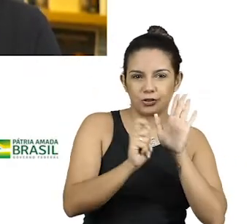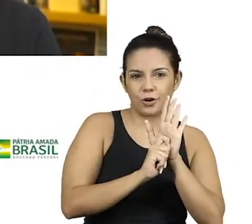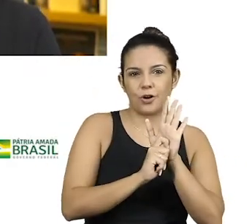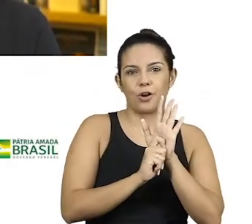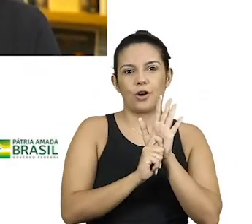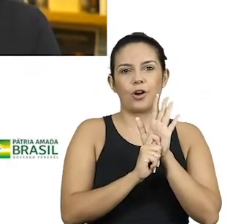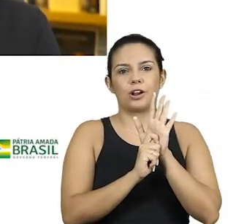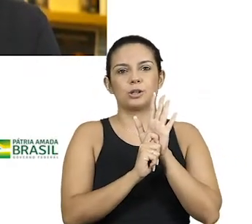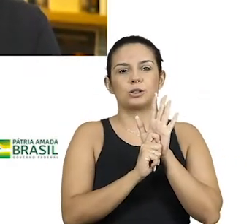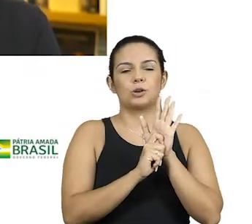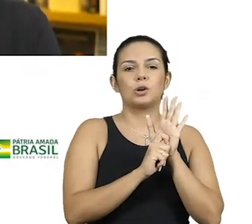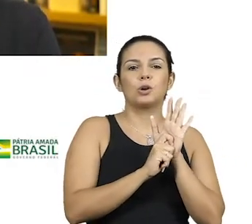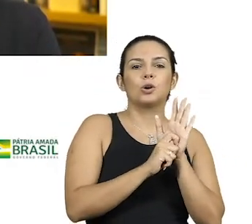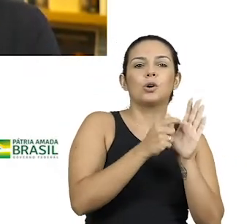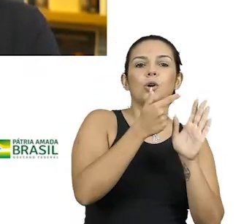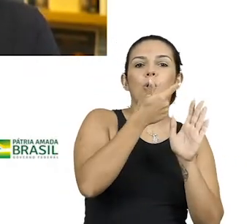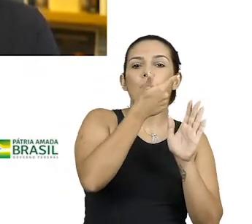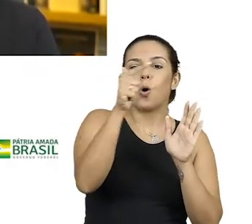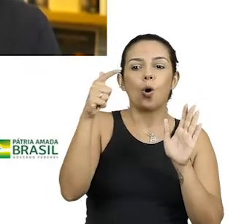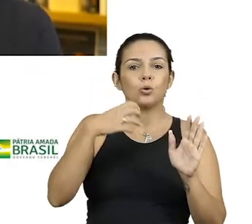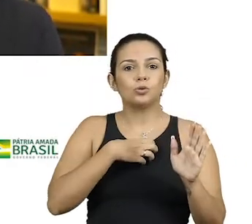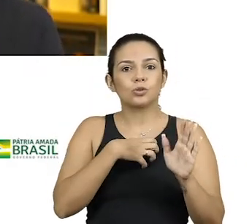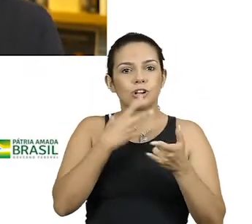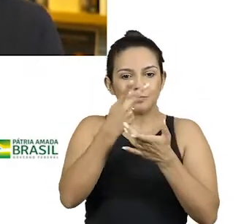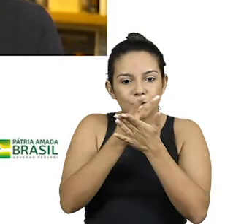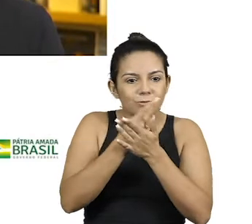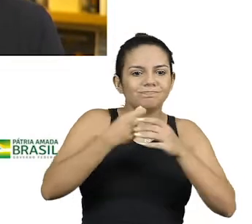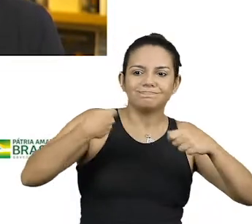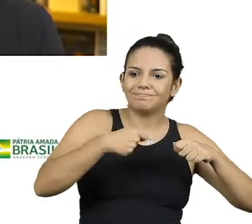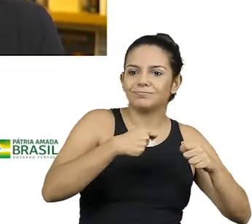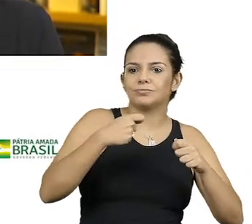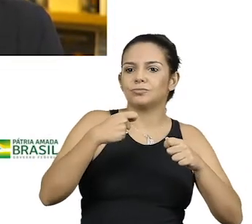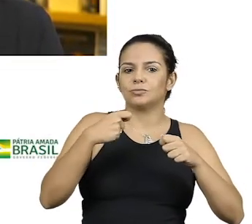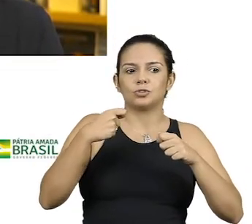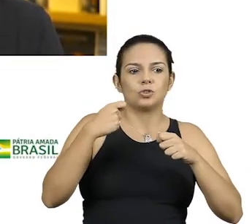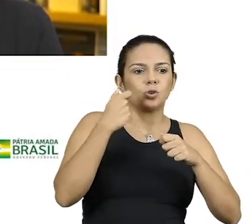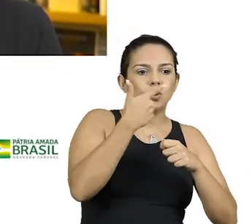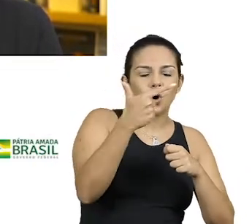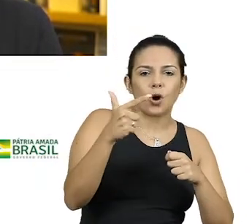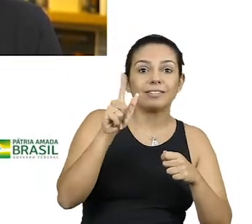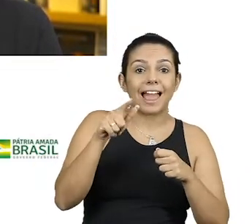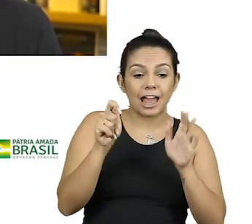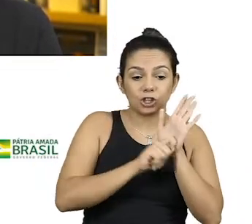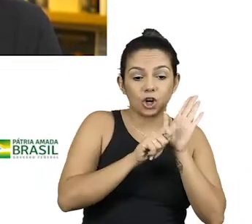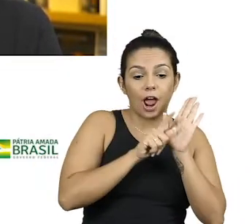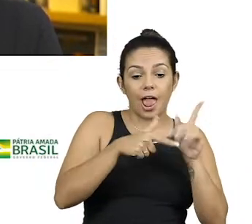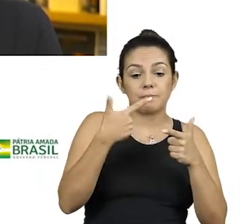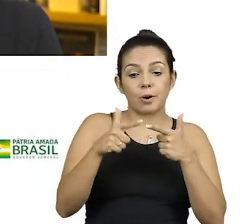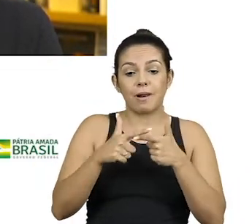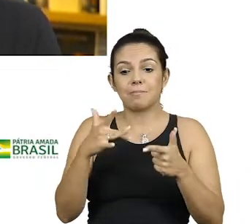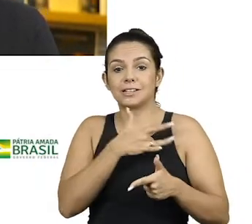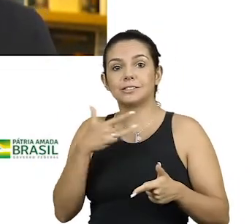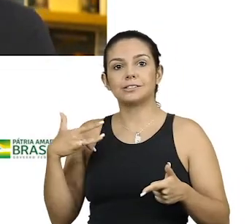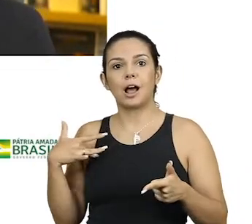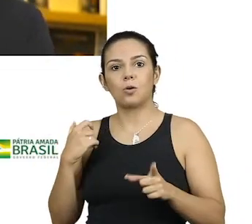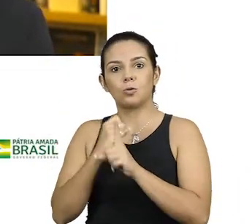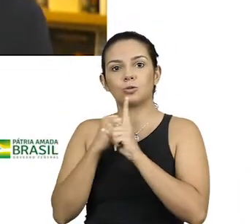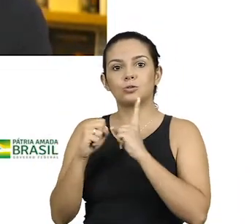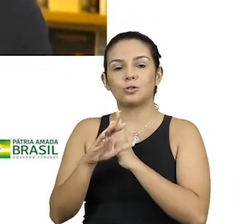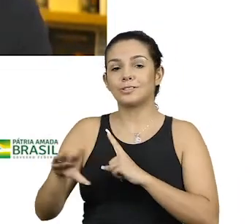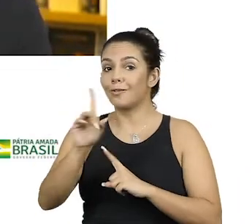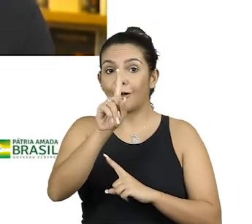outra maneira de lidar com um problema que é de saúde, social, não é policial,